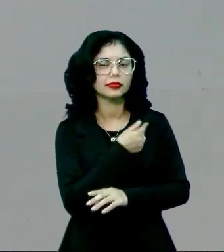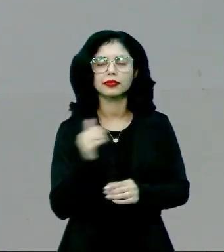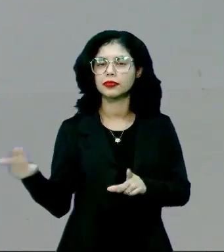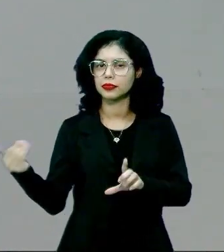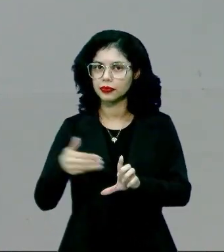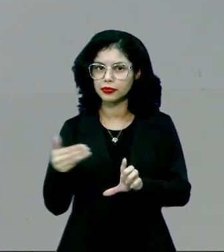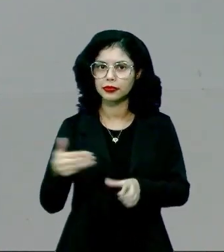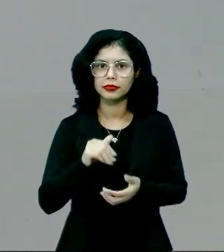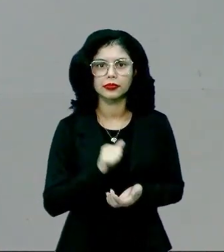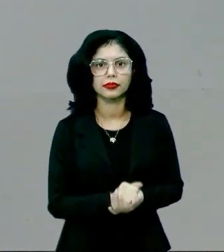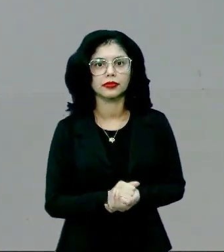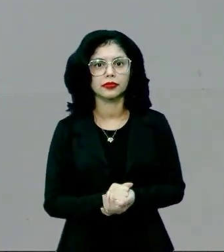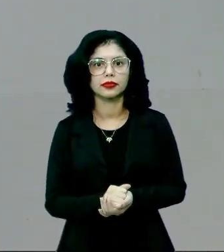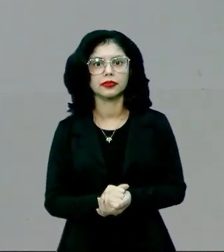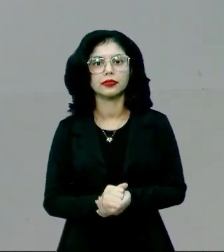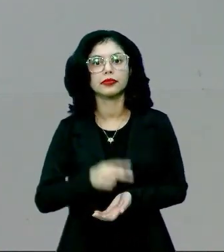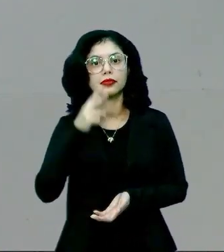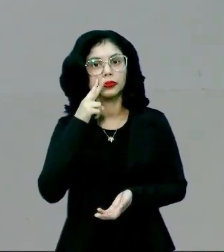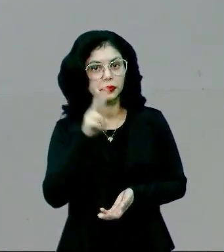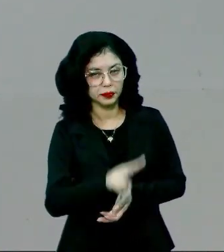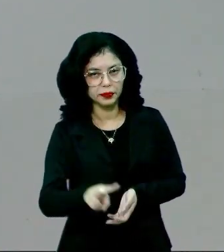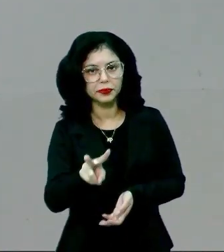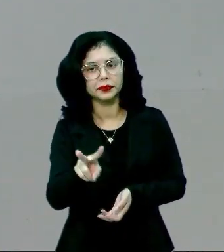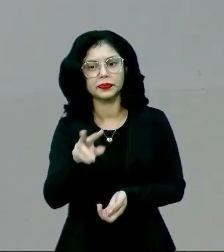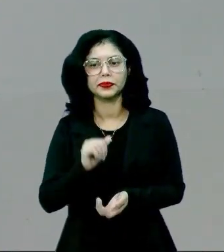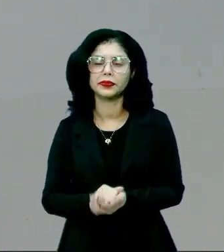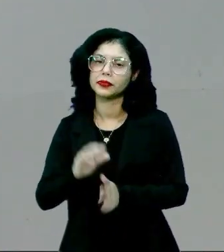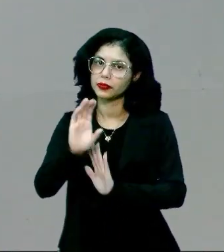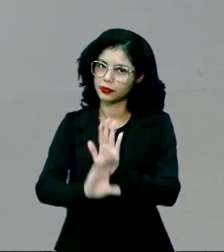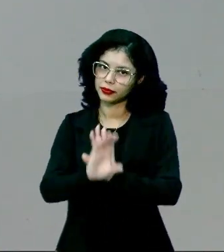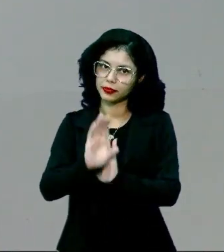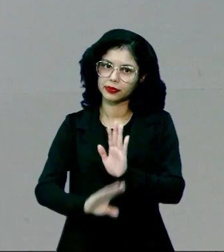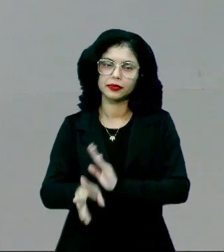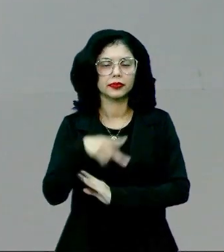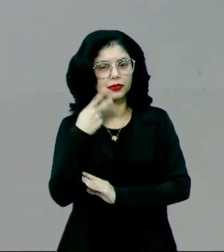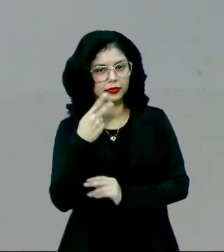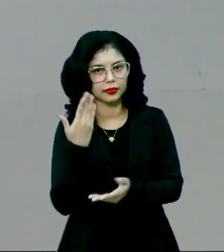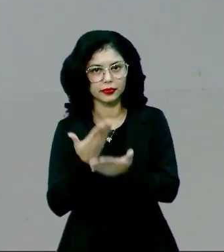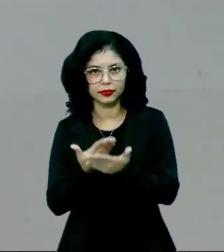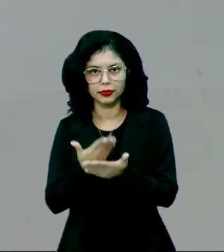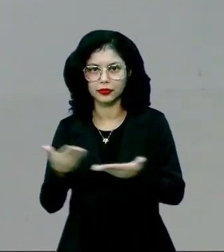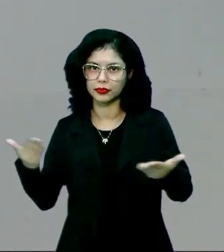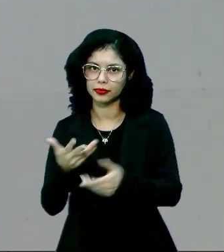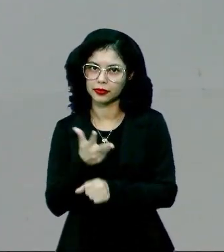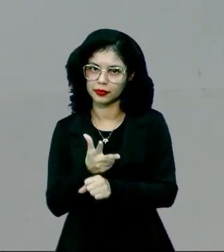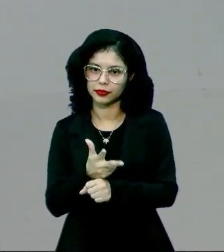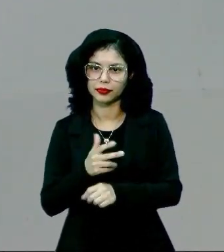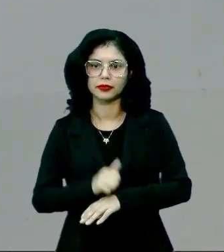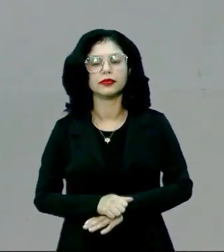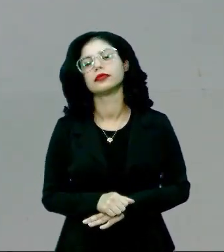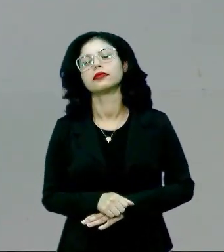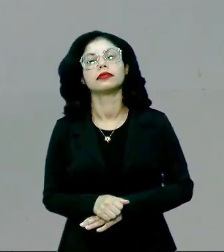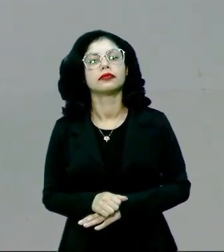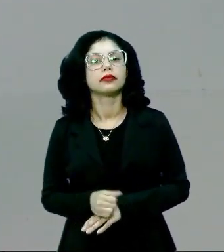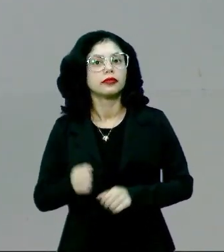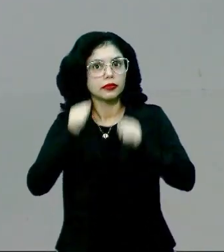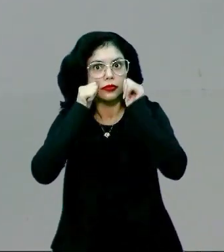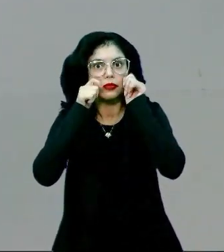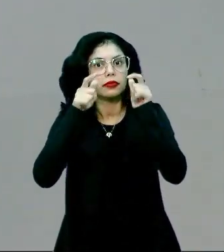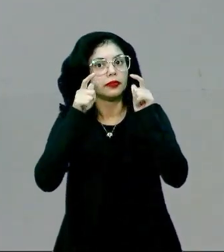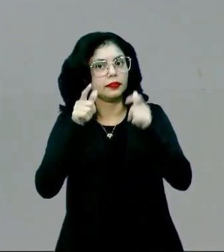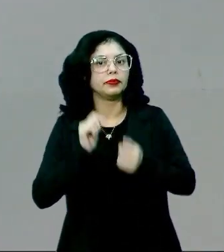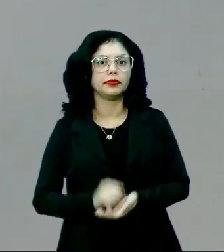plataformas para você estar verificando os conteúdos ministrados nestas videoaulas. E bastante